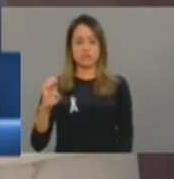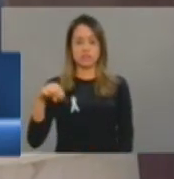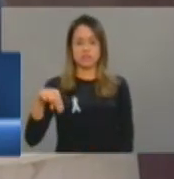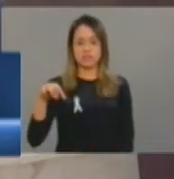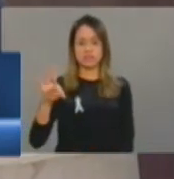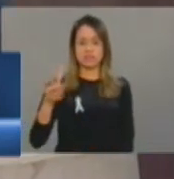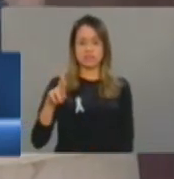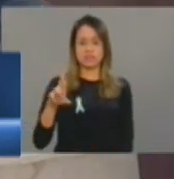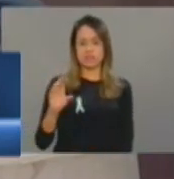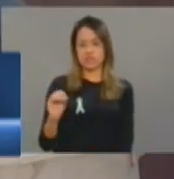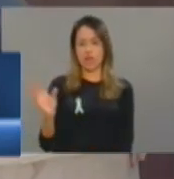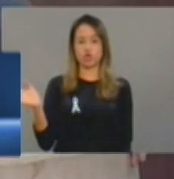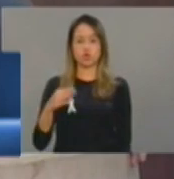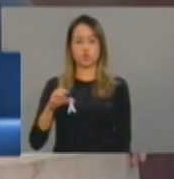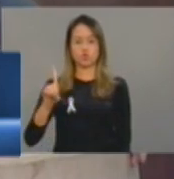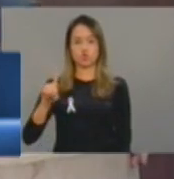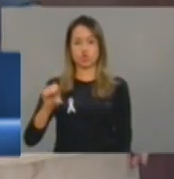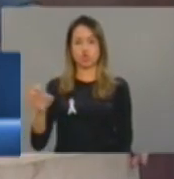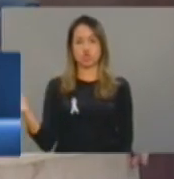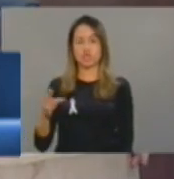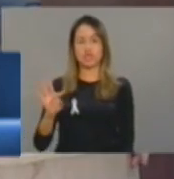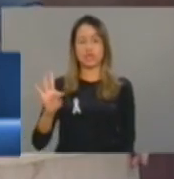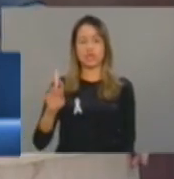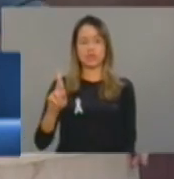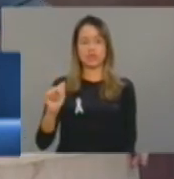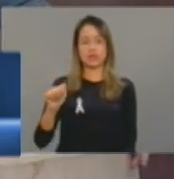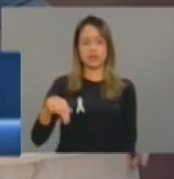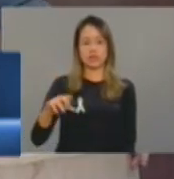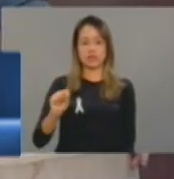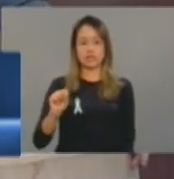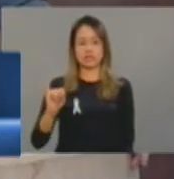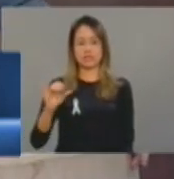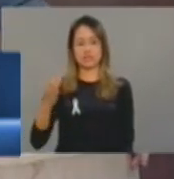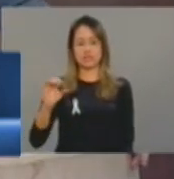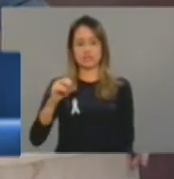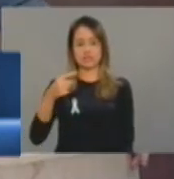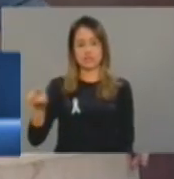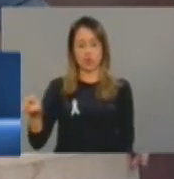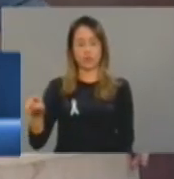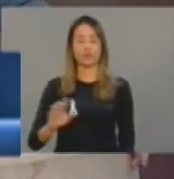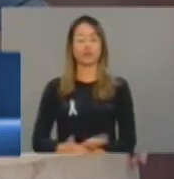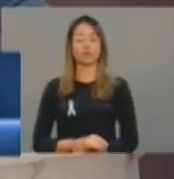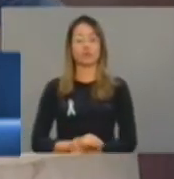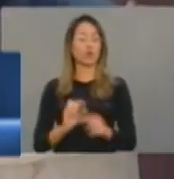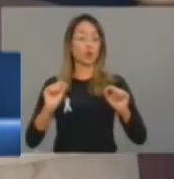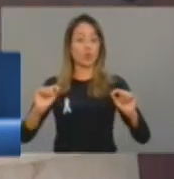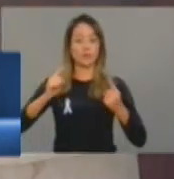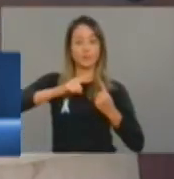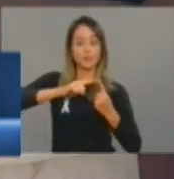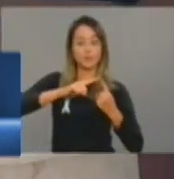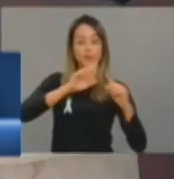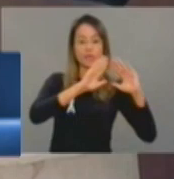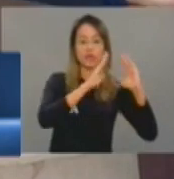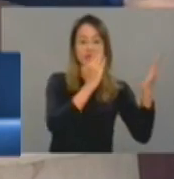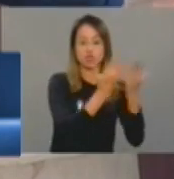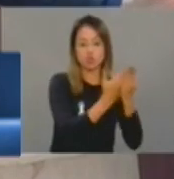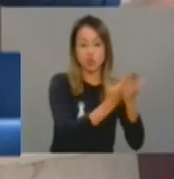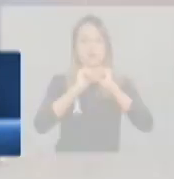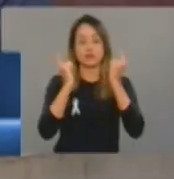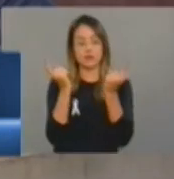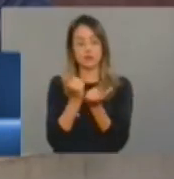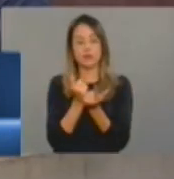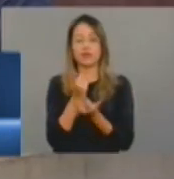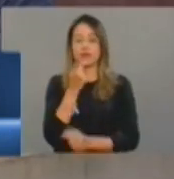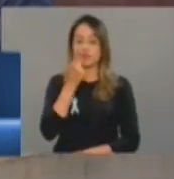Instalação de dois centros de transição. Um dos centros, o colégio, que estava desativado, o outro centro, o presídio militar.